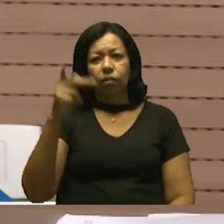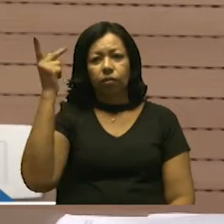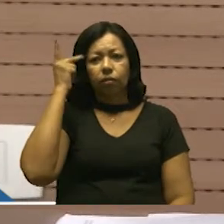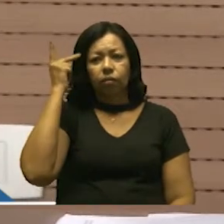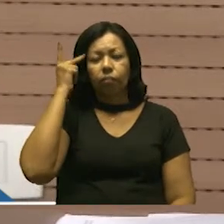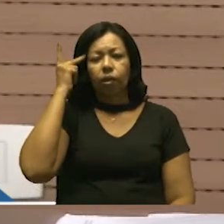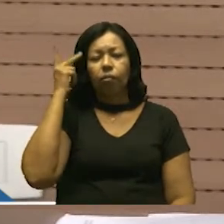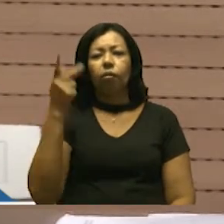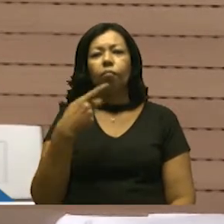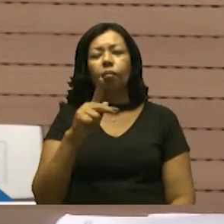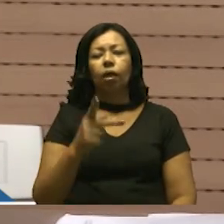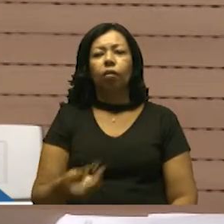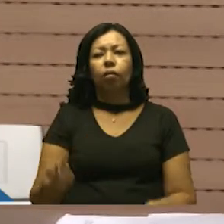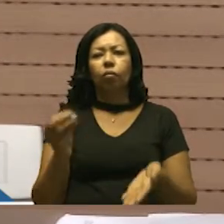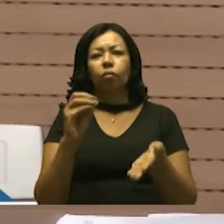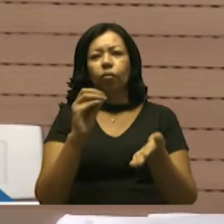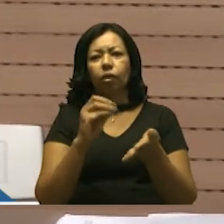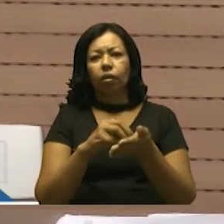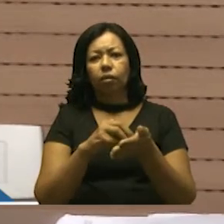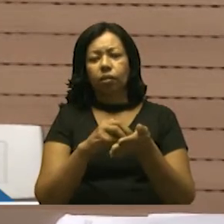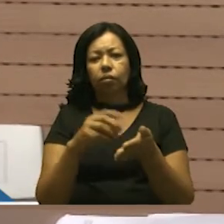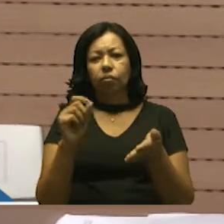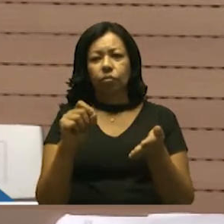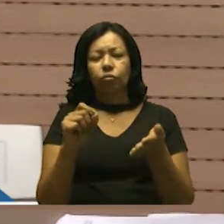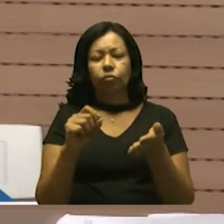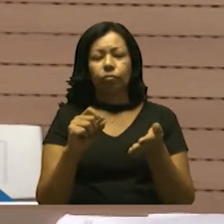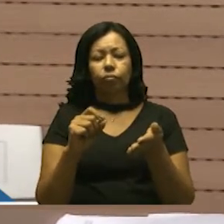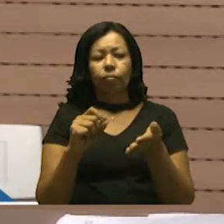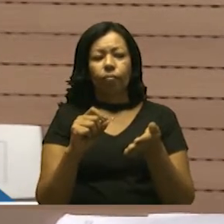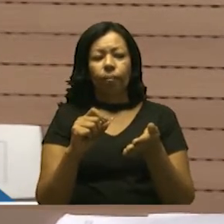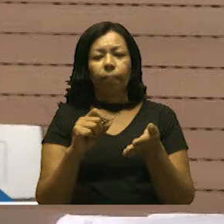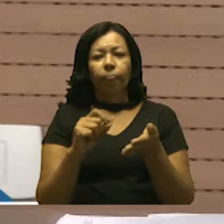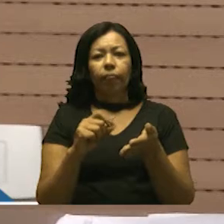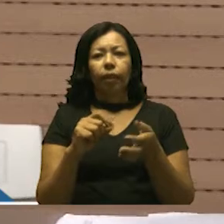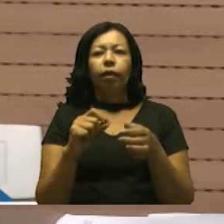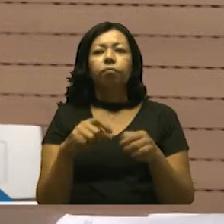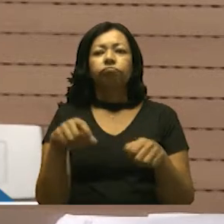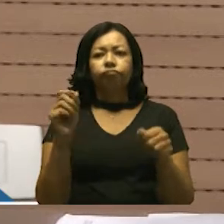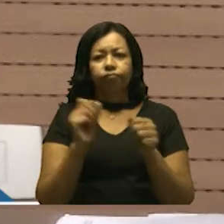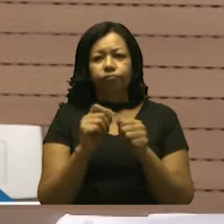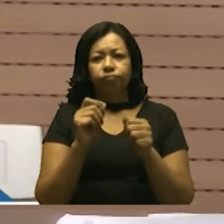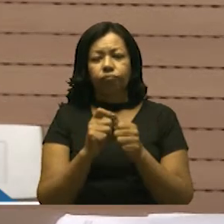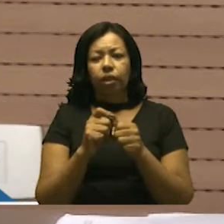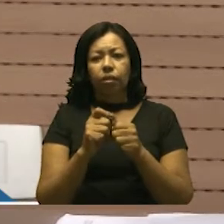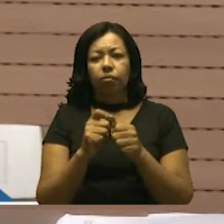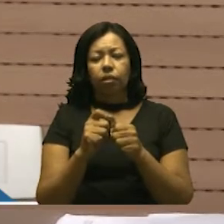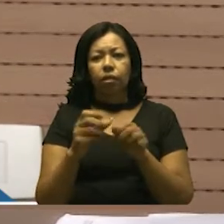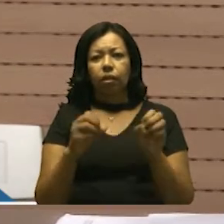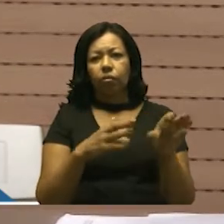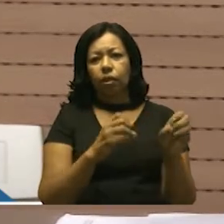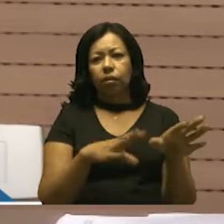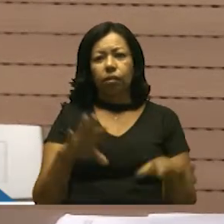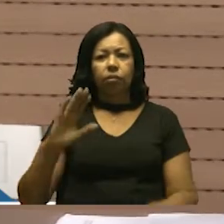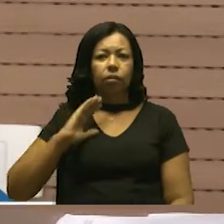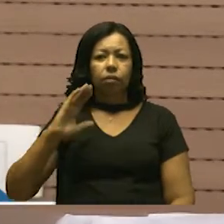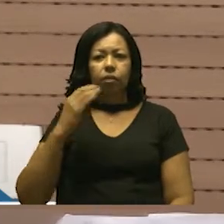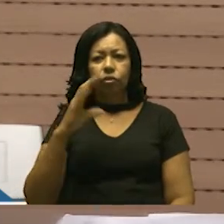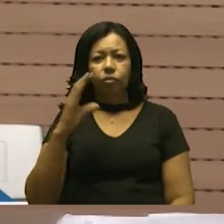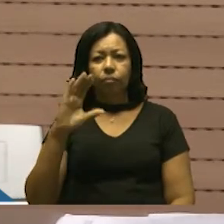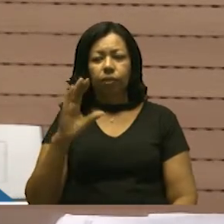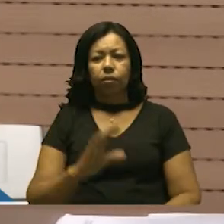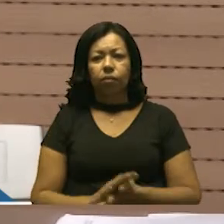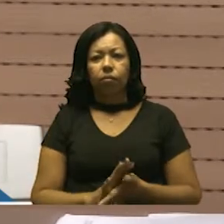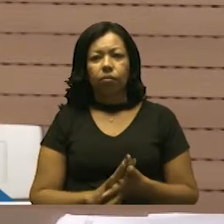Paulo para a implementação de ações na área de educação no município de Cubatão.